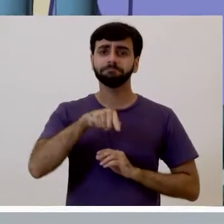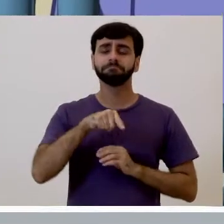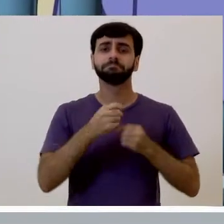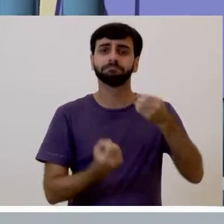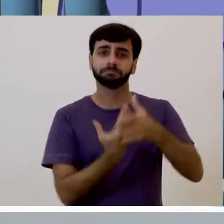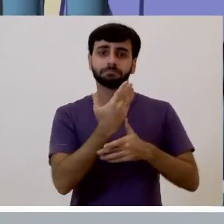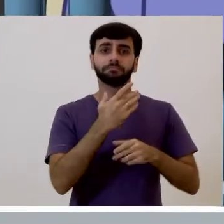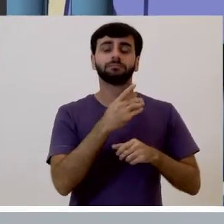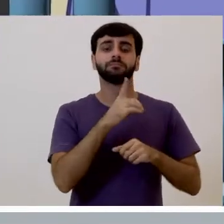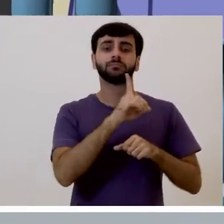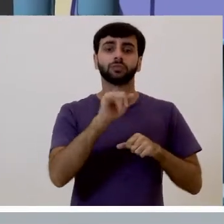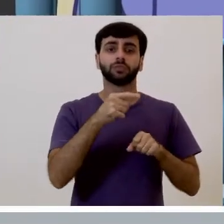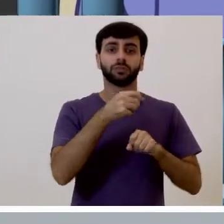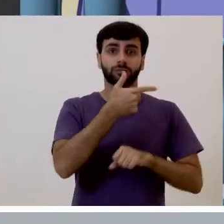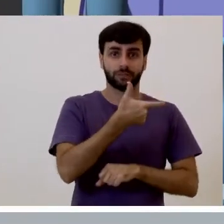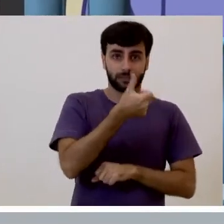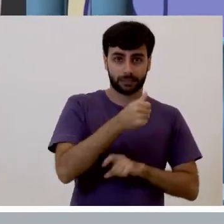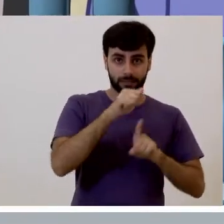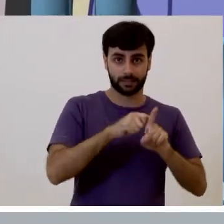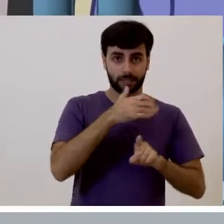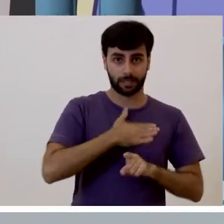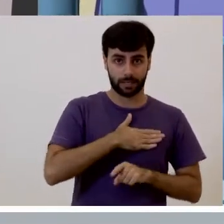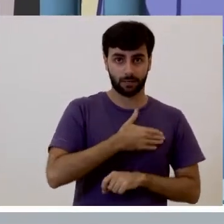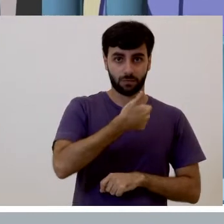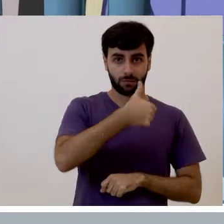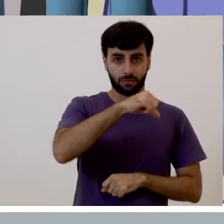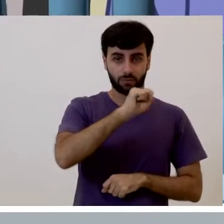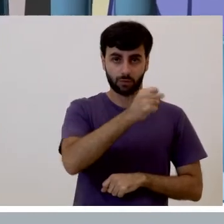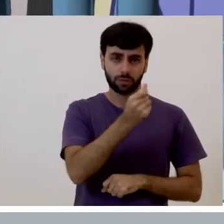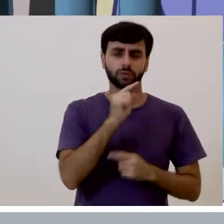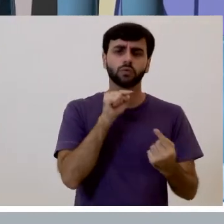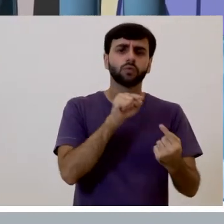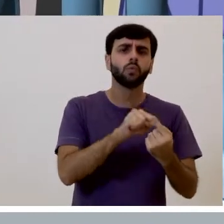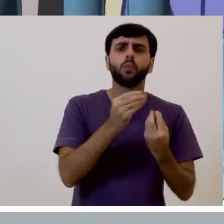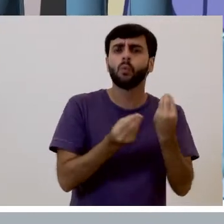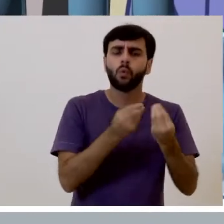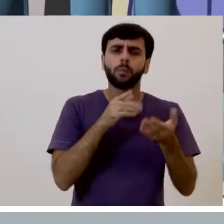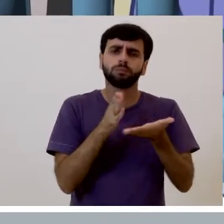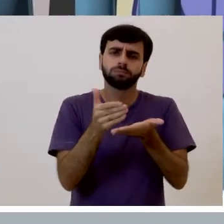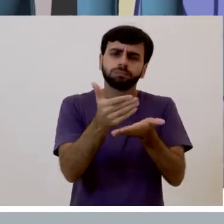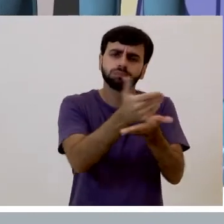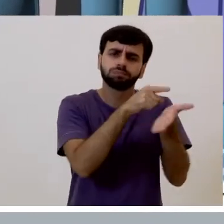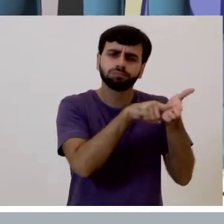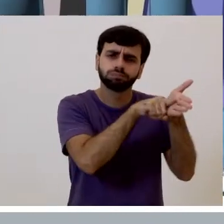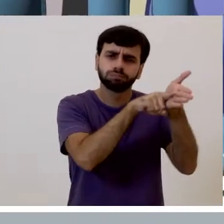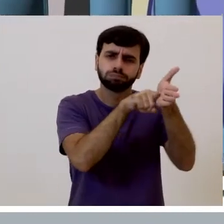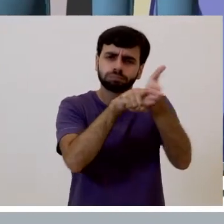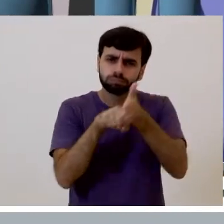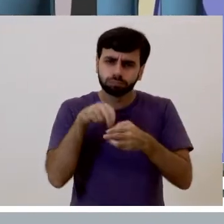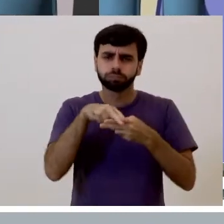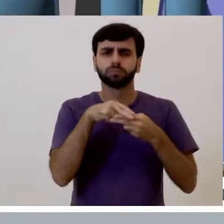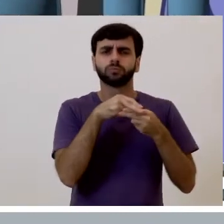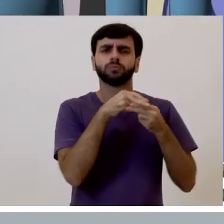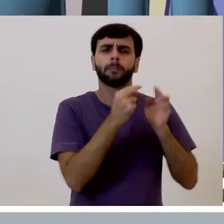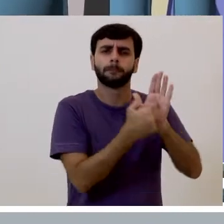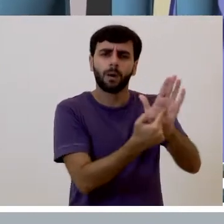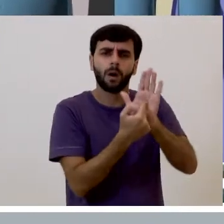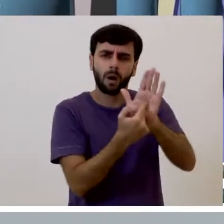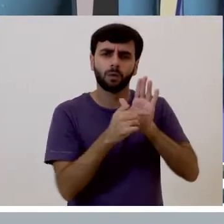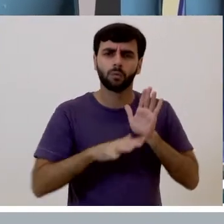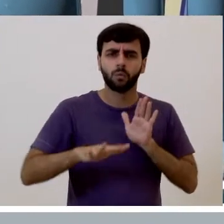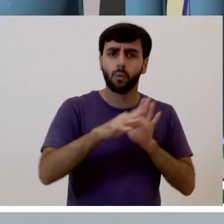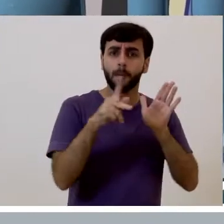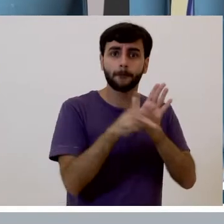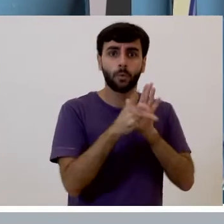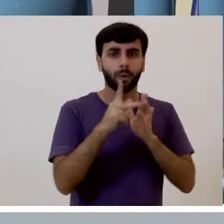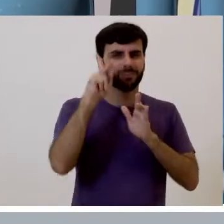O museu foi criado em 26 de agosto de 1986, com a finalidade de estudar fontes históricas, coletar, guardar, classificar